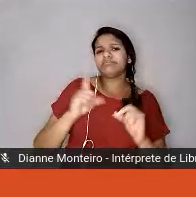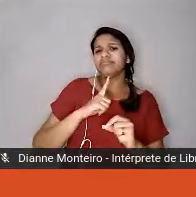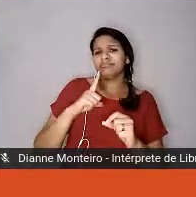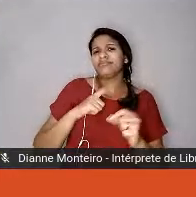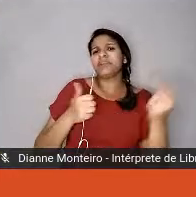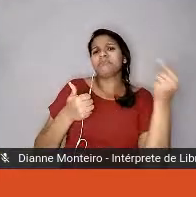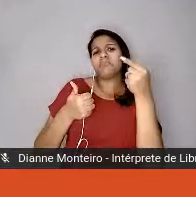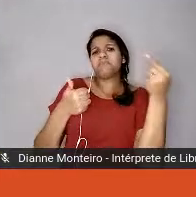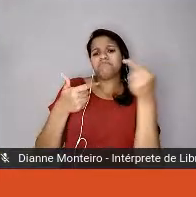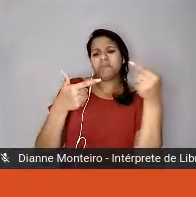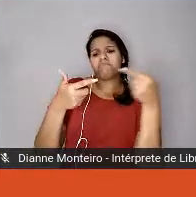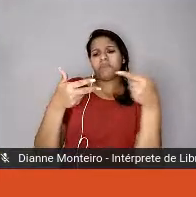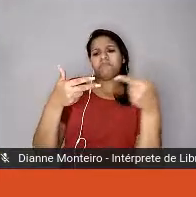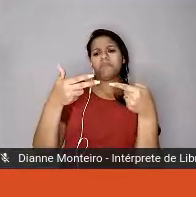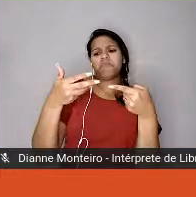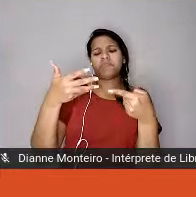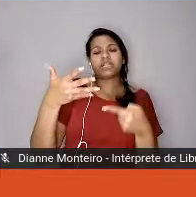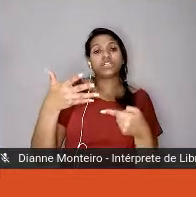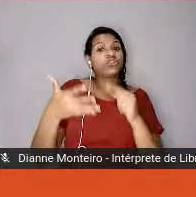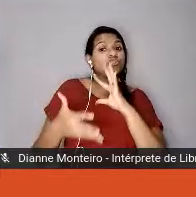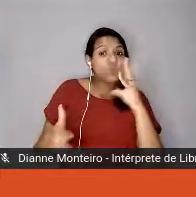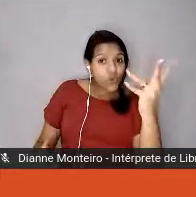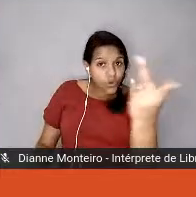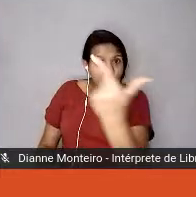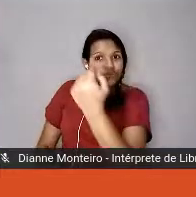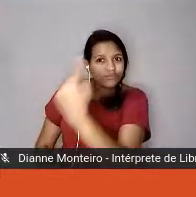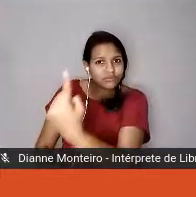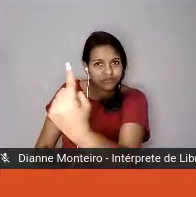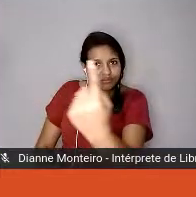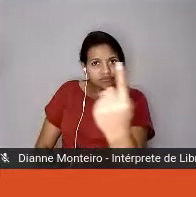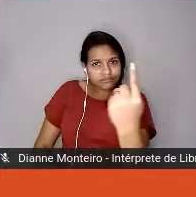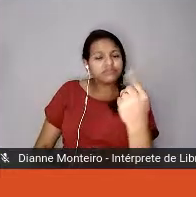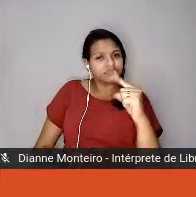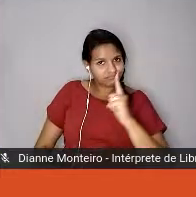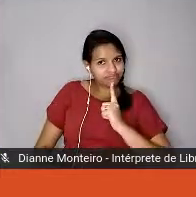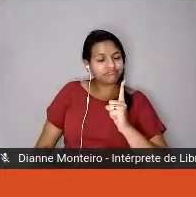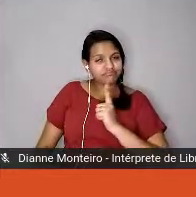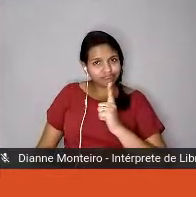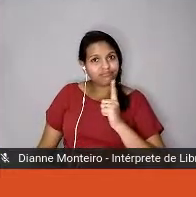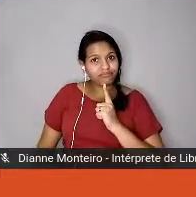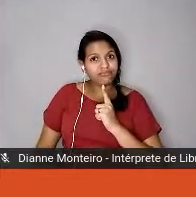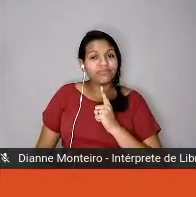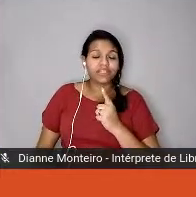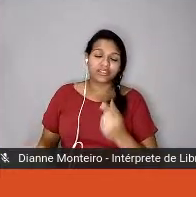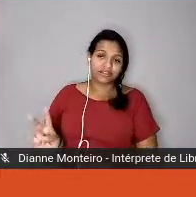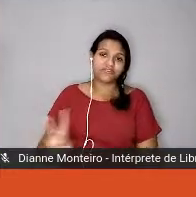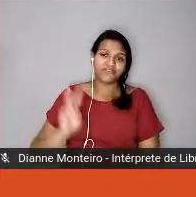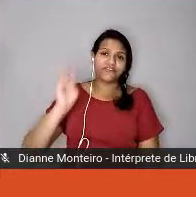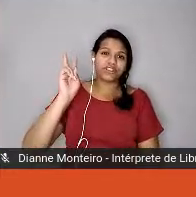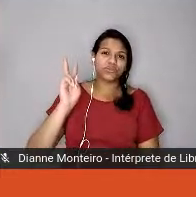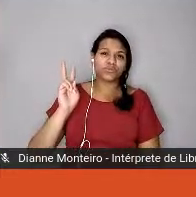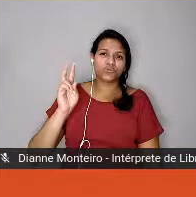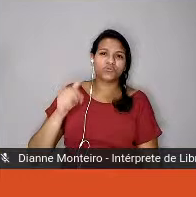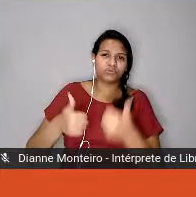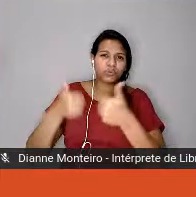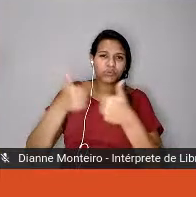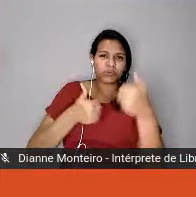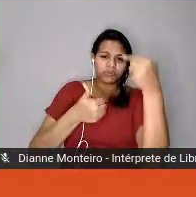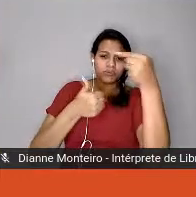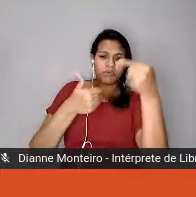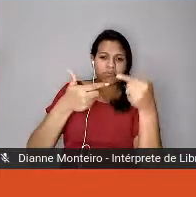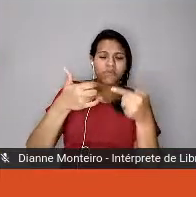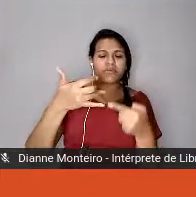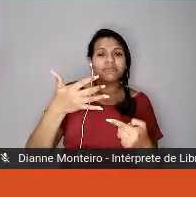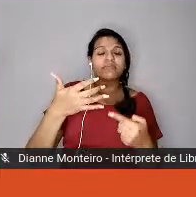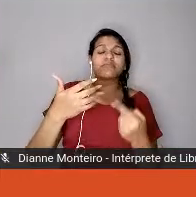presentes em cada um, todas as virtudes, mas em maior ou menor escala. E quando a gente desenvolve essas virtudes